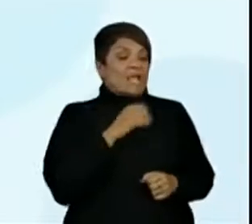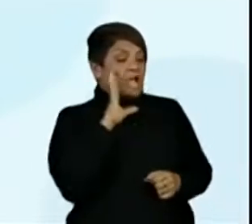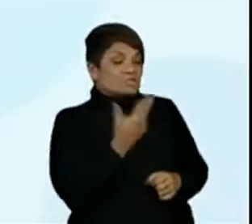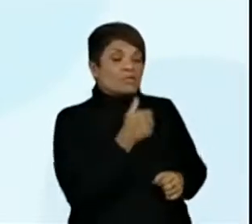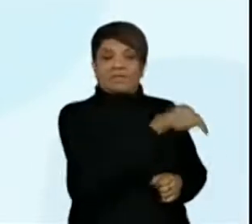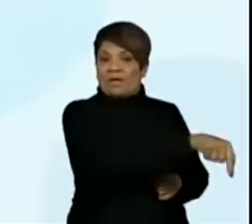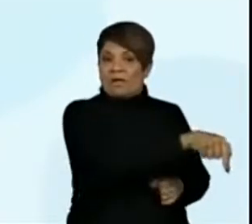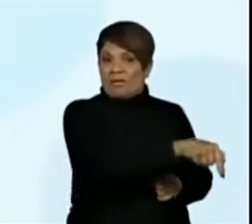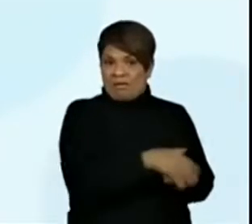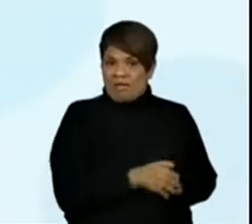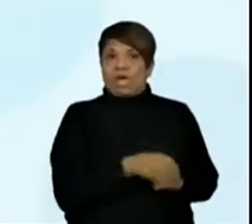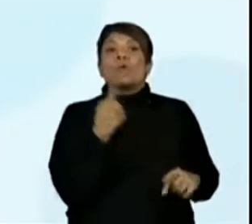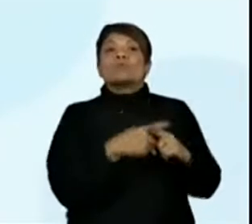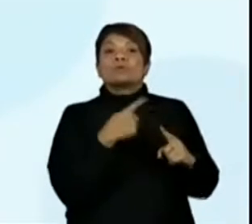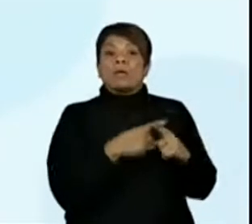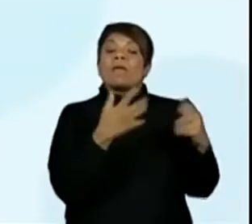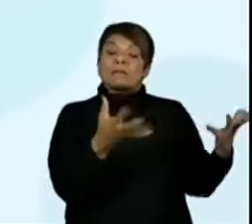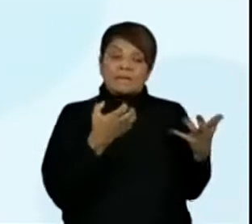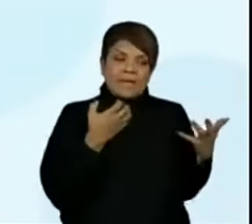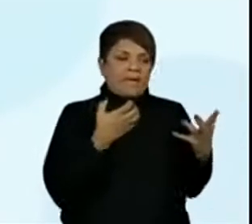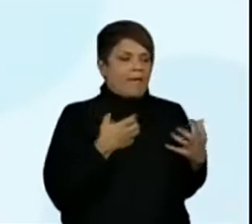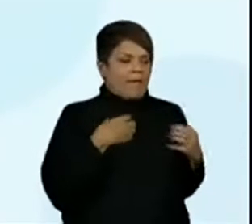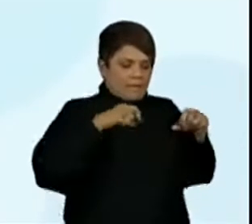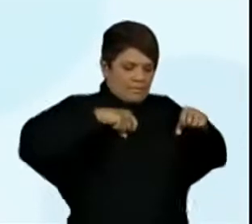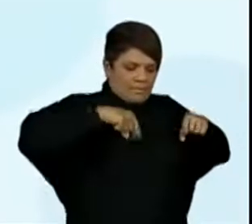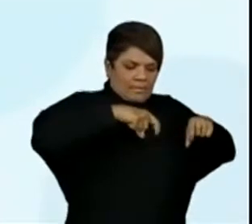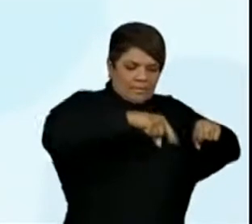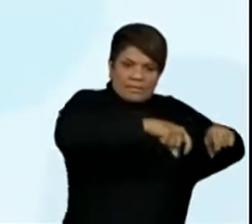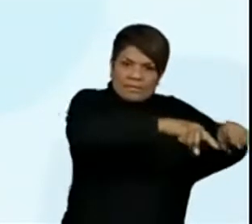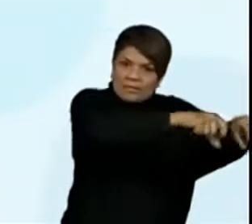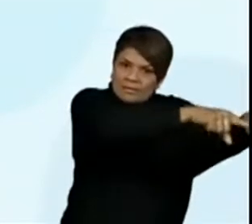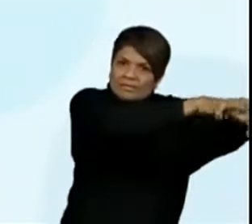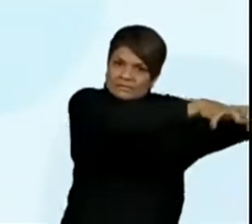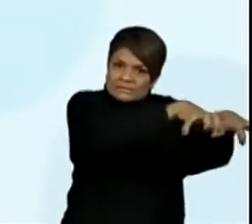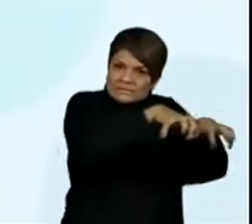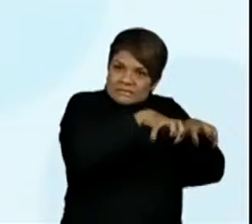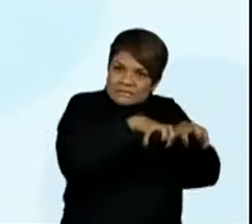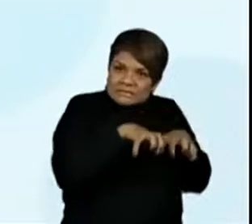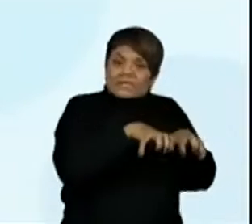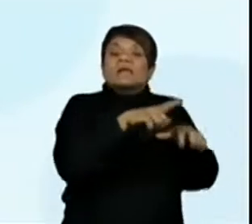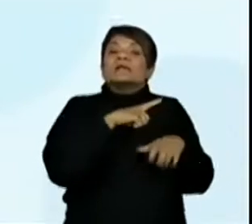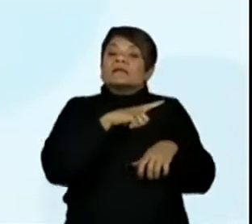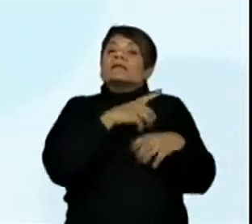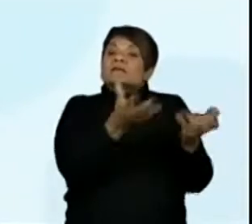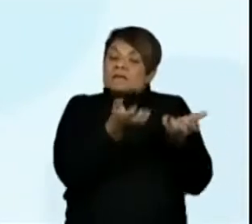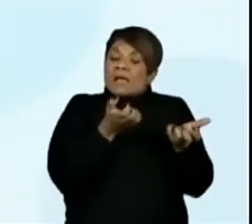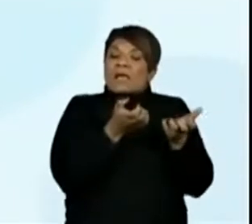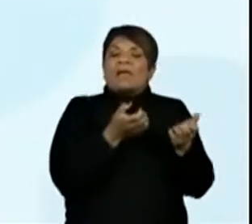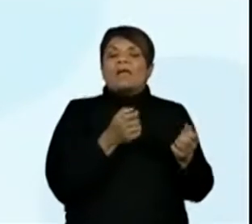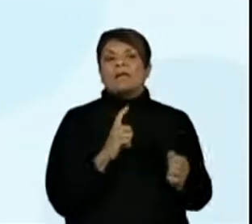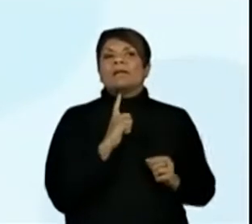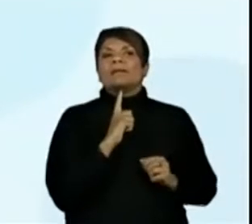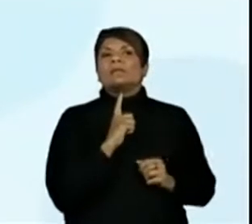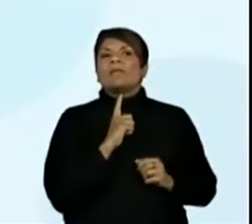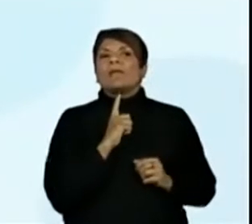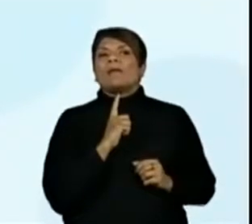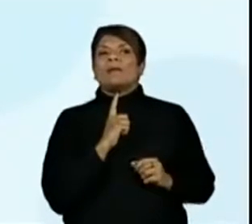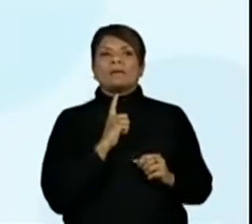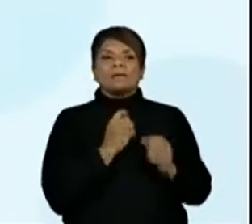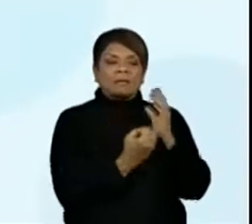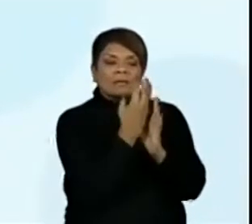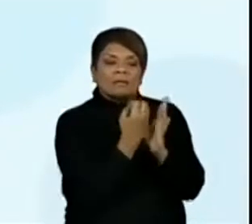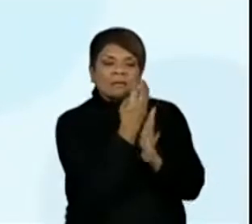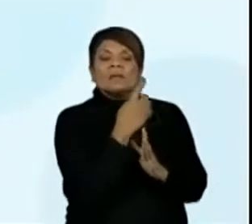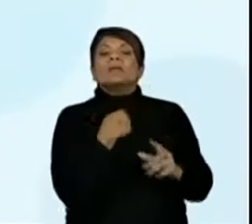de mapear a lavoura, a vegetação e para previsão de risco